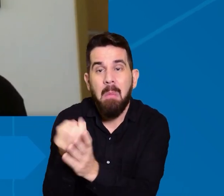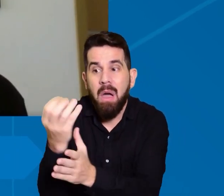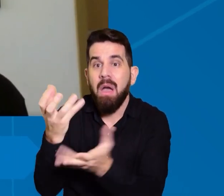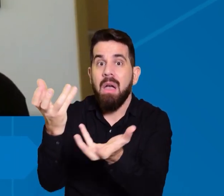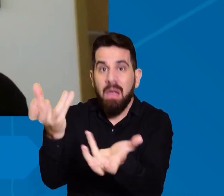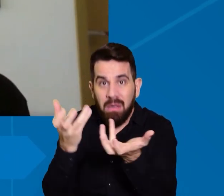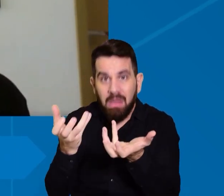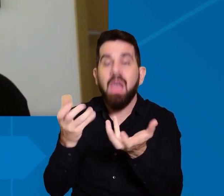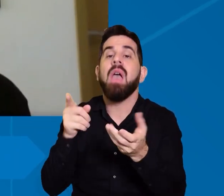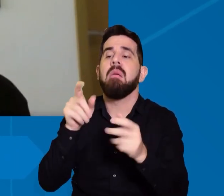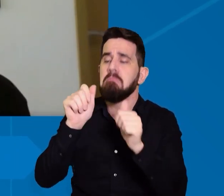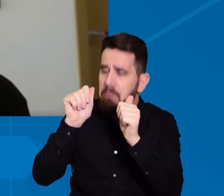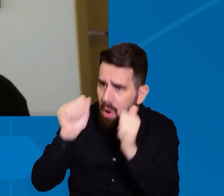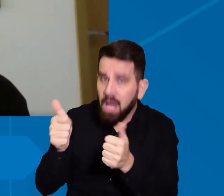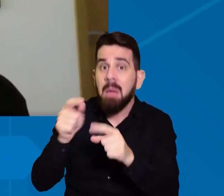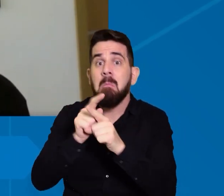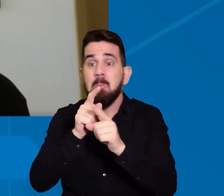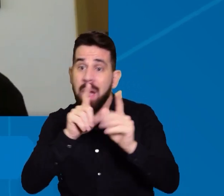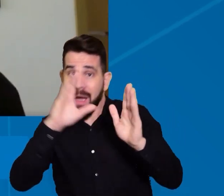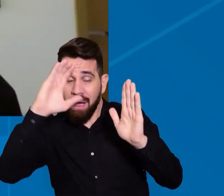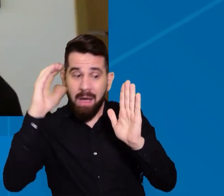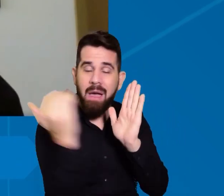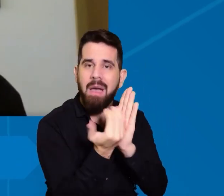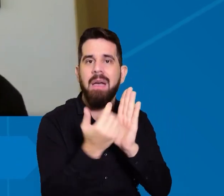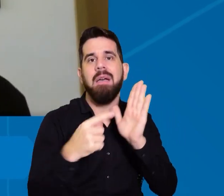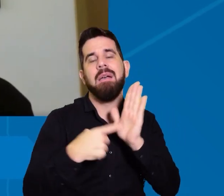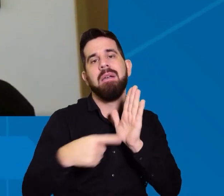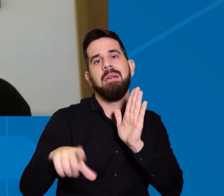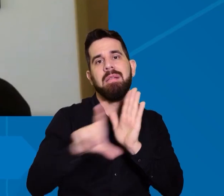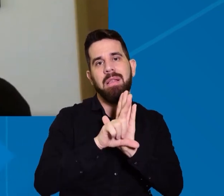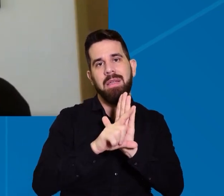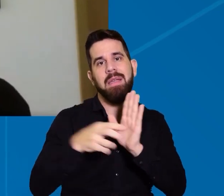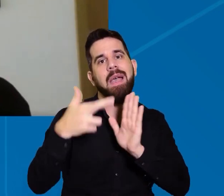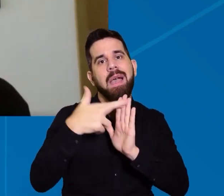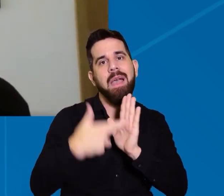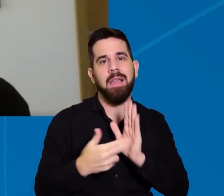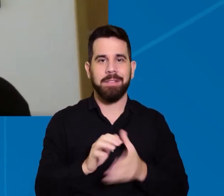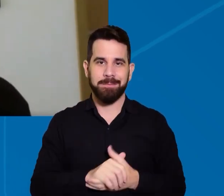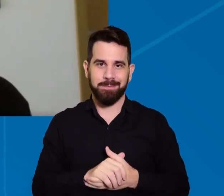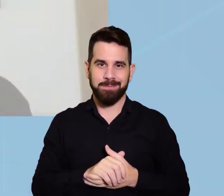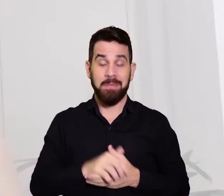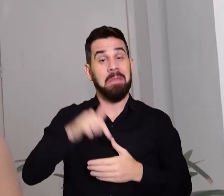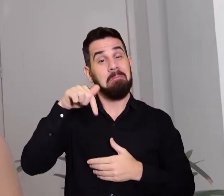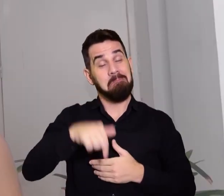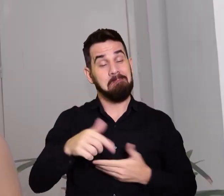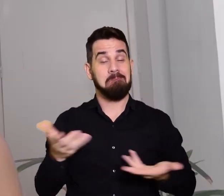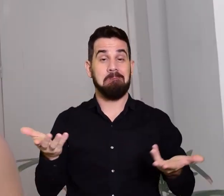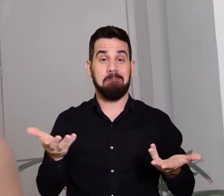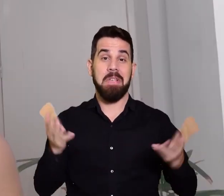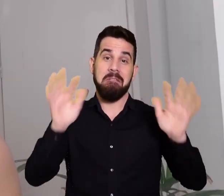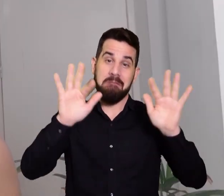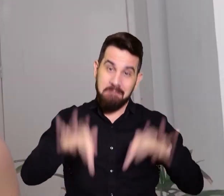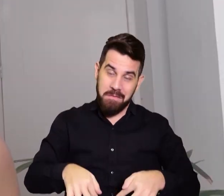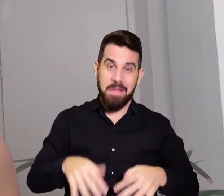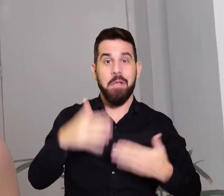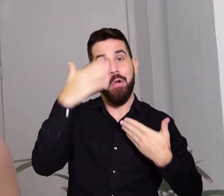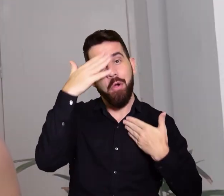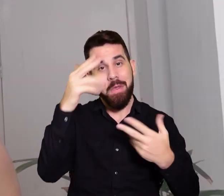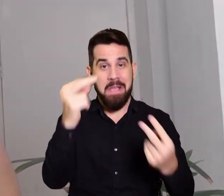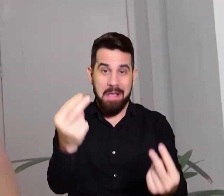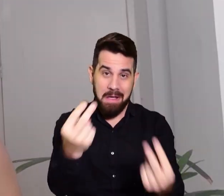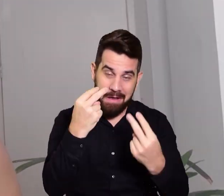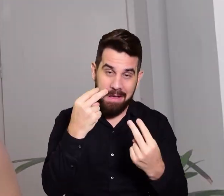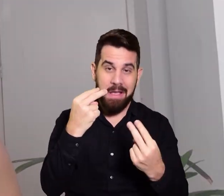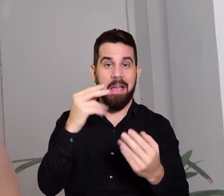nenhum mas o problema é que existe muita gente que não quer seguir essas regras o mundo UFG fica por aqui